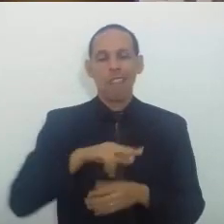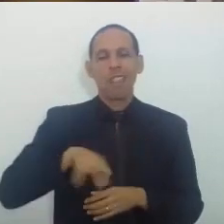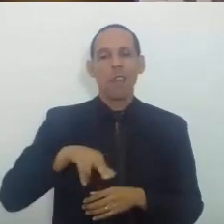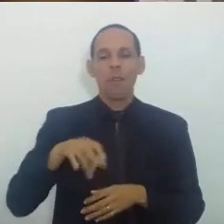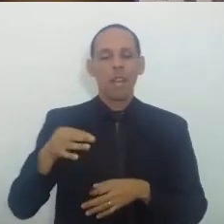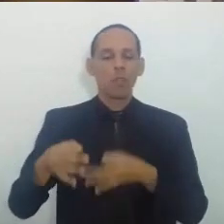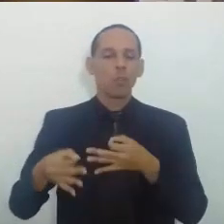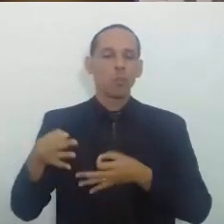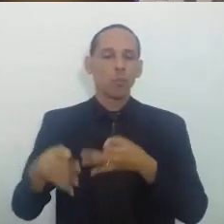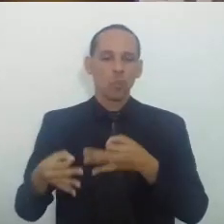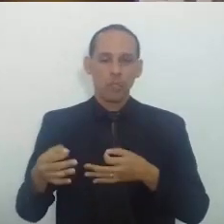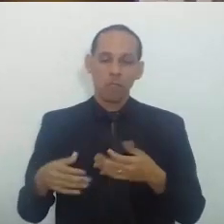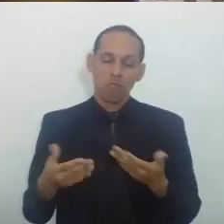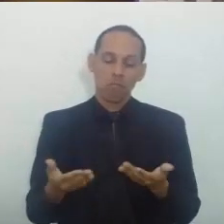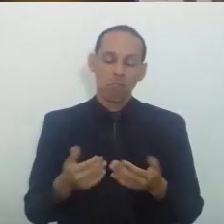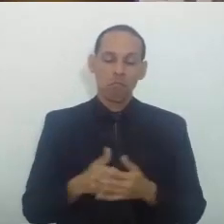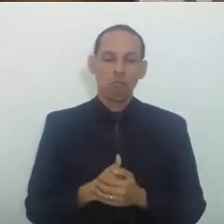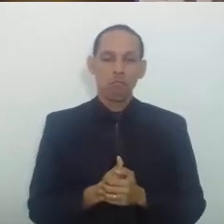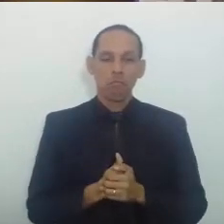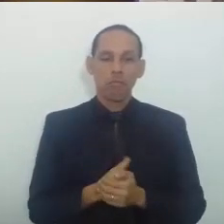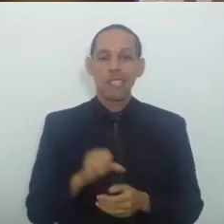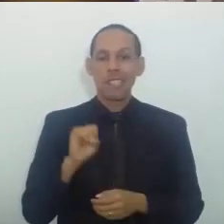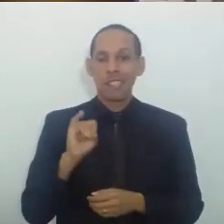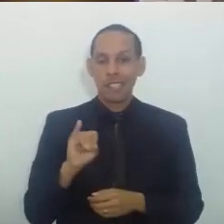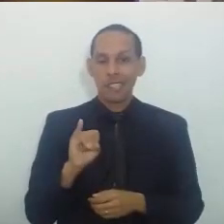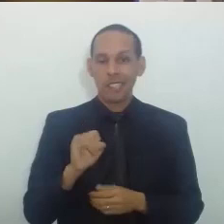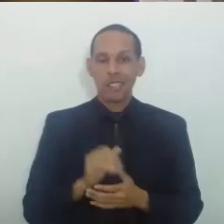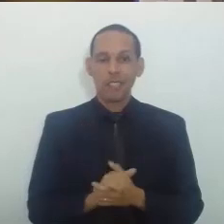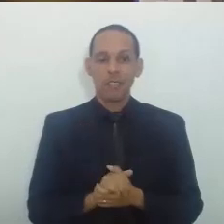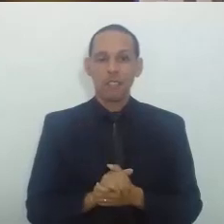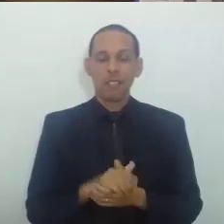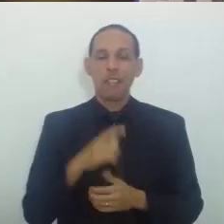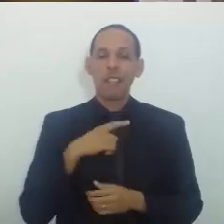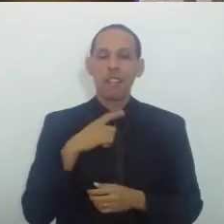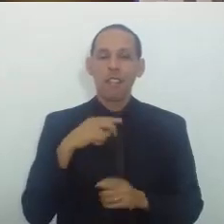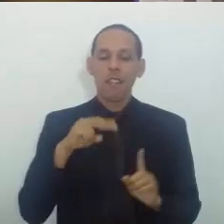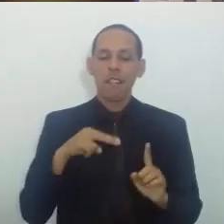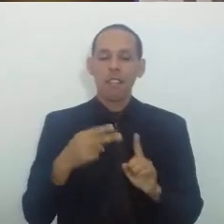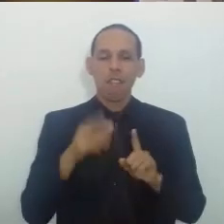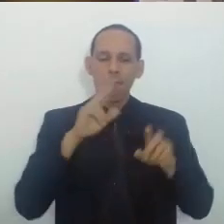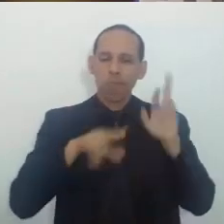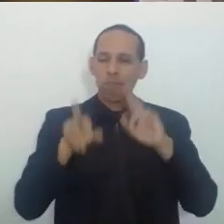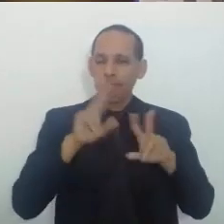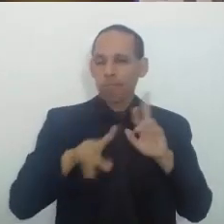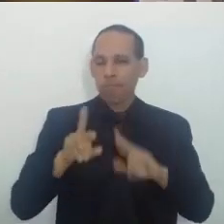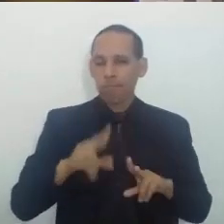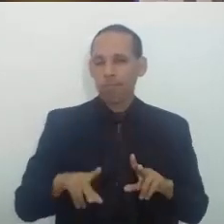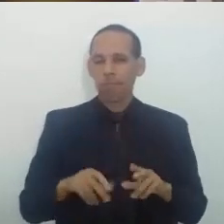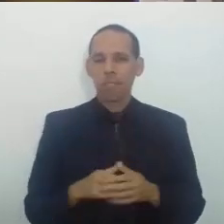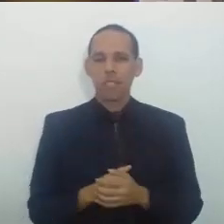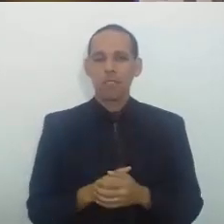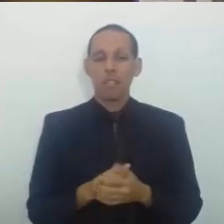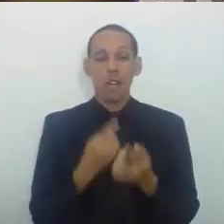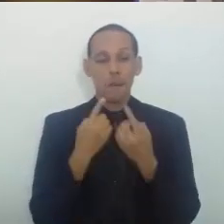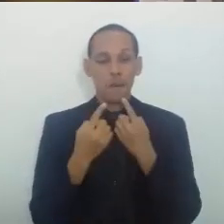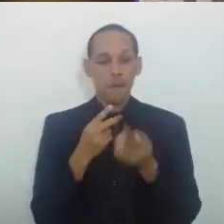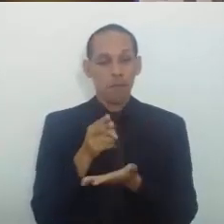De forma que se aberto o acesso a uma pluralidade de visões Em permanente diálogo